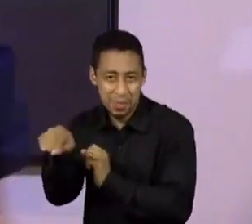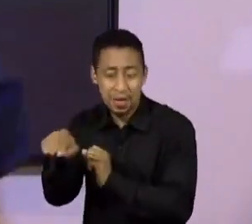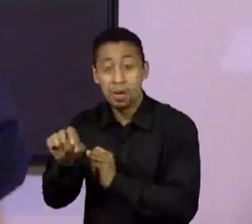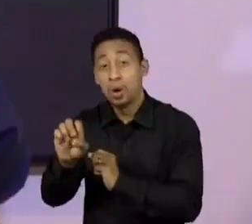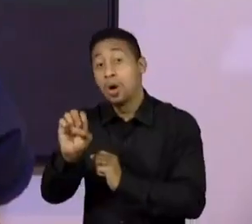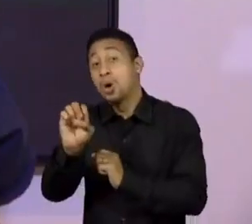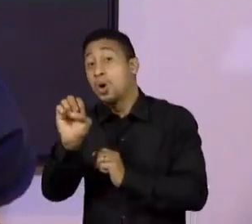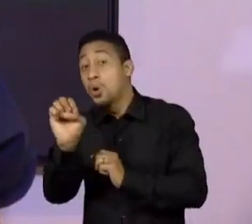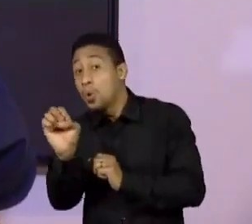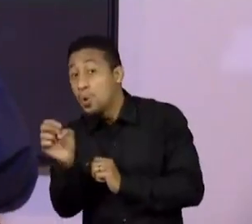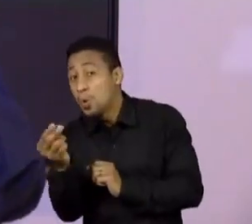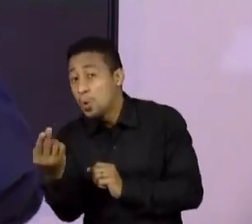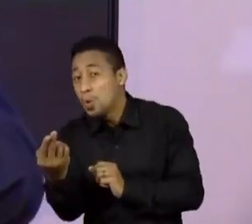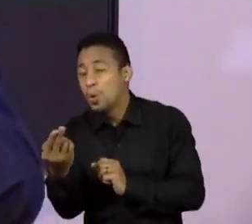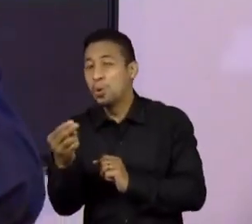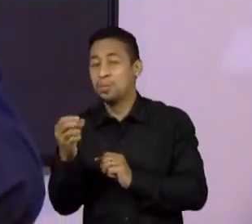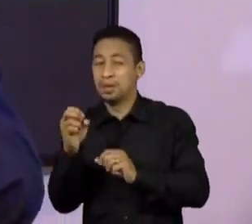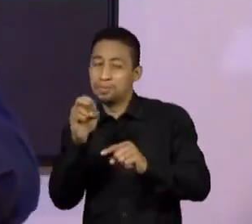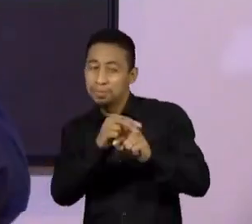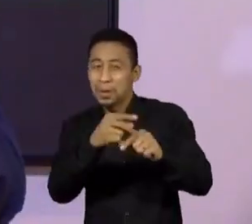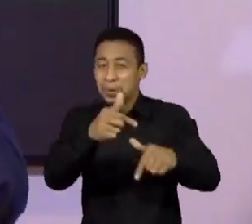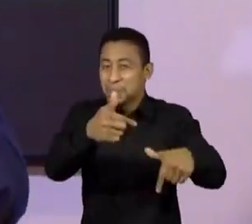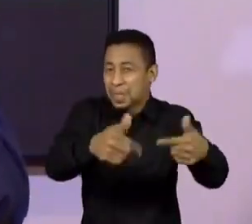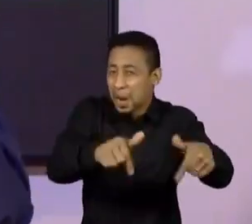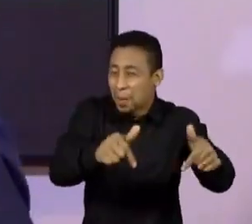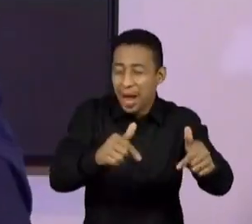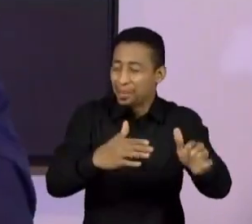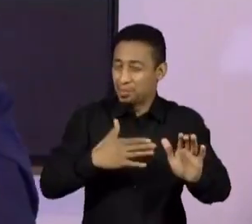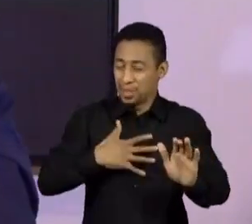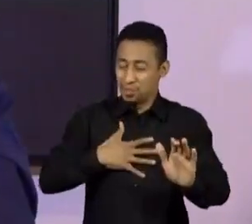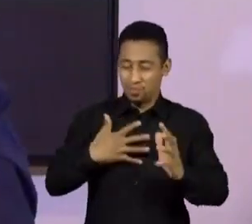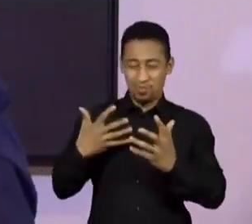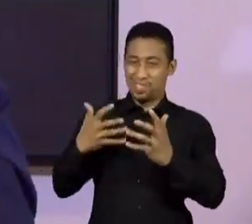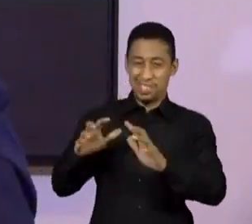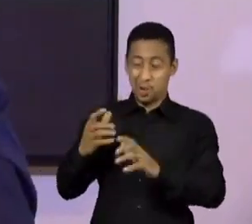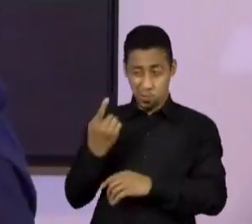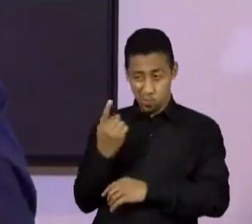ou preparando eles para o mercado de trabalho, que não era o meu caso.